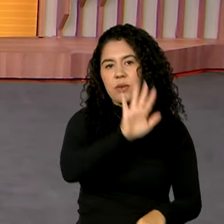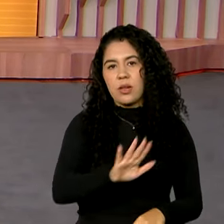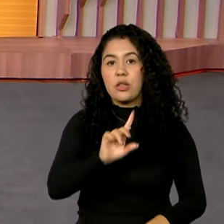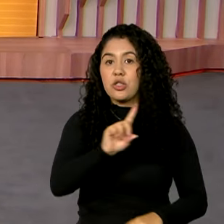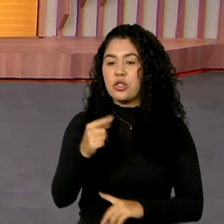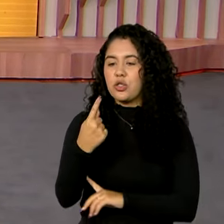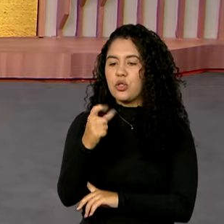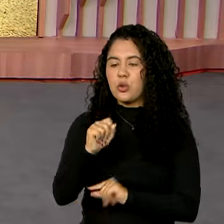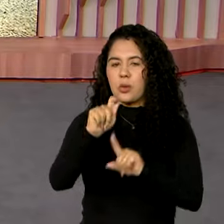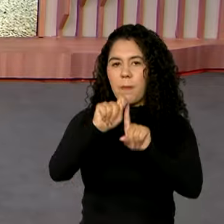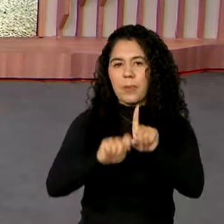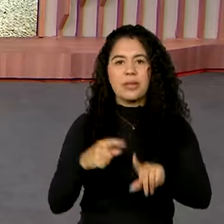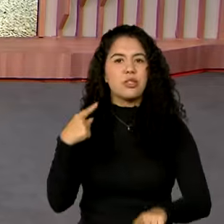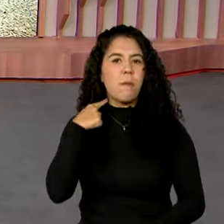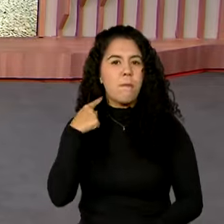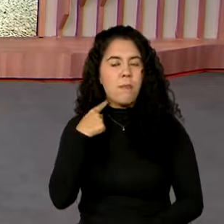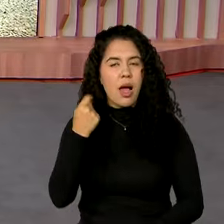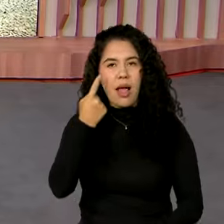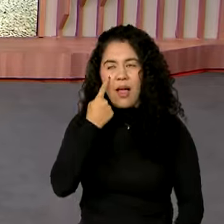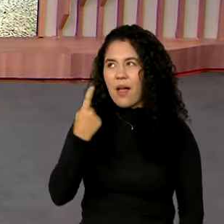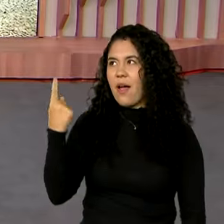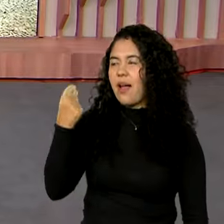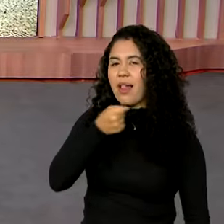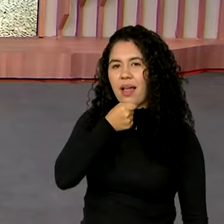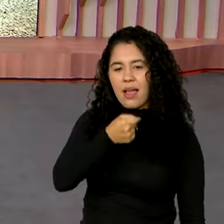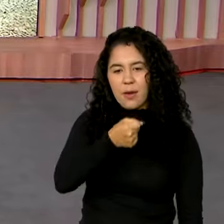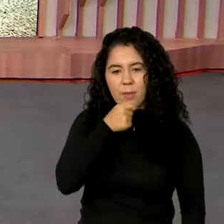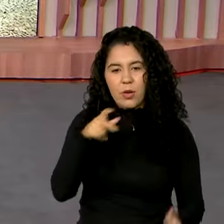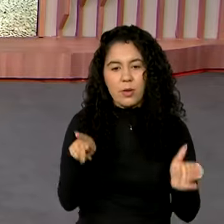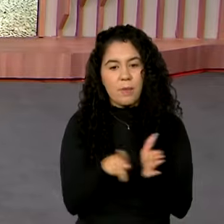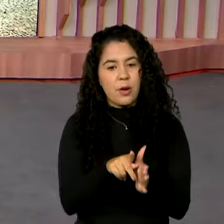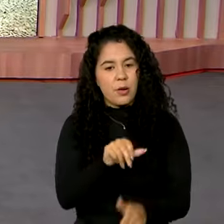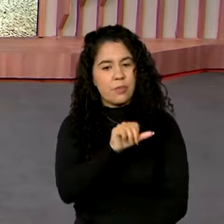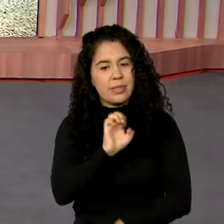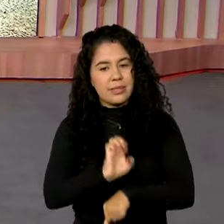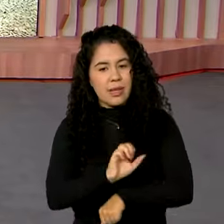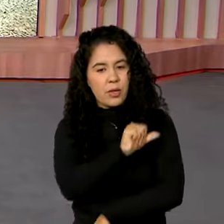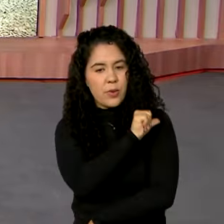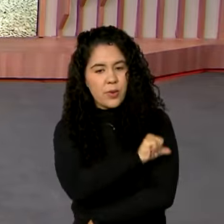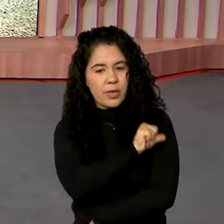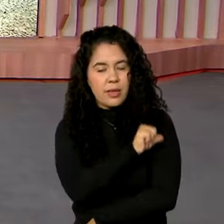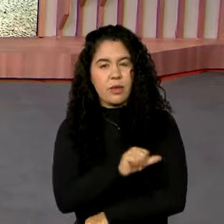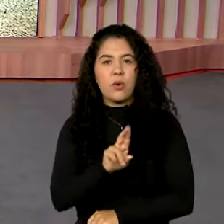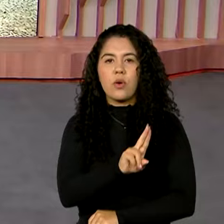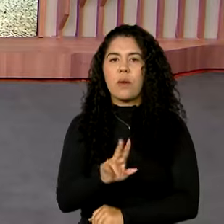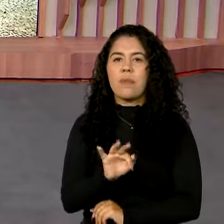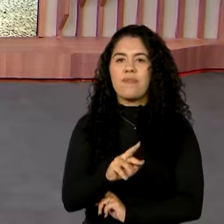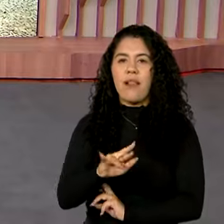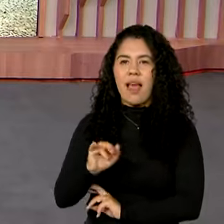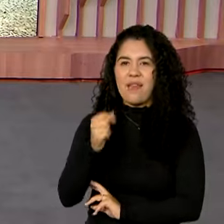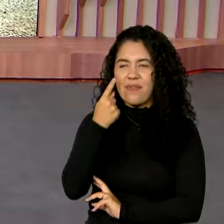maio. Vamos falar então lá do Rio de Janeiro com a Flávia Grossi, que tem as informações. Bom dia, Flávia.